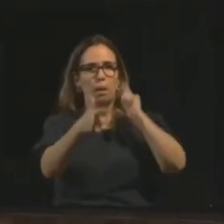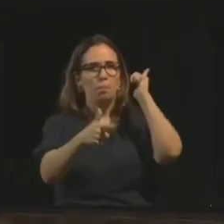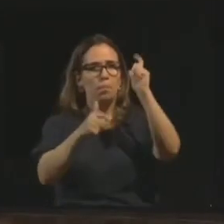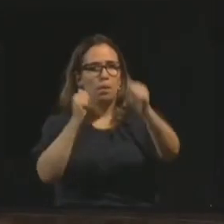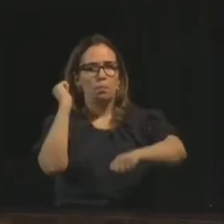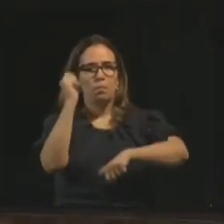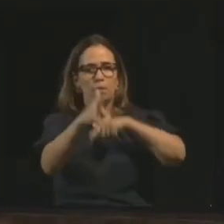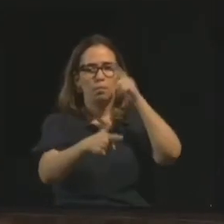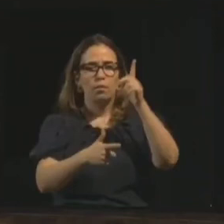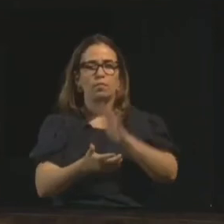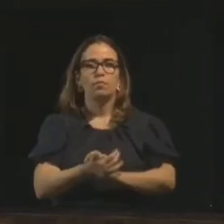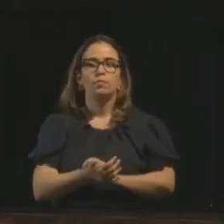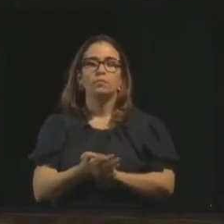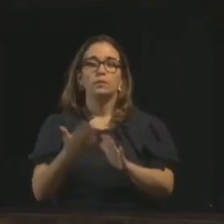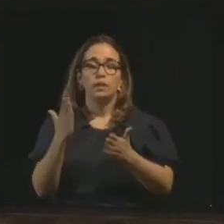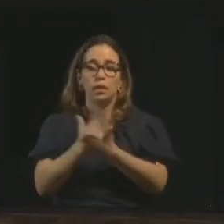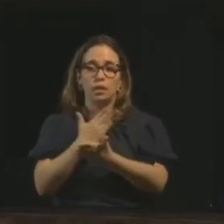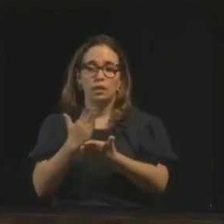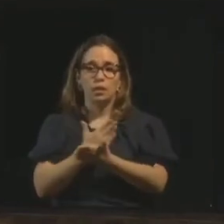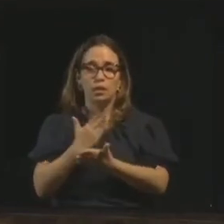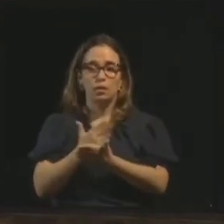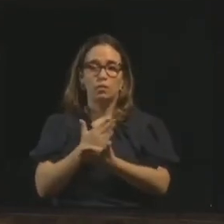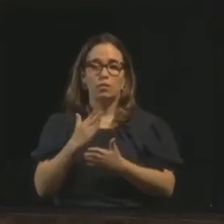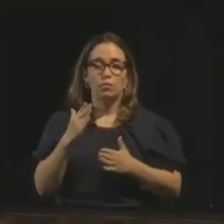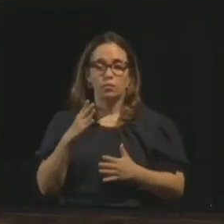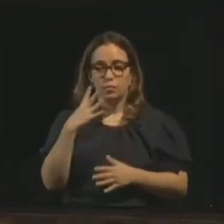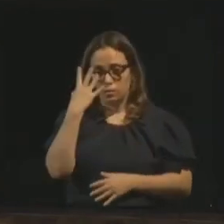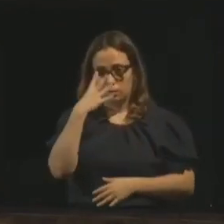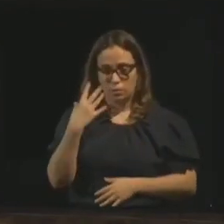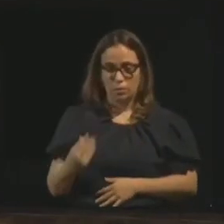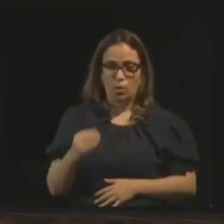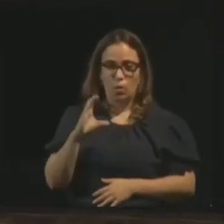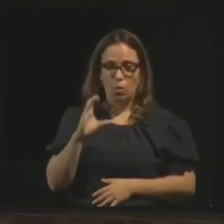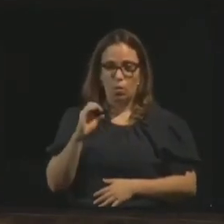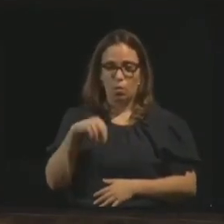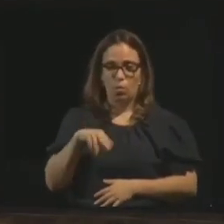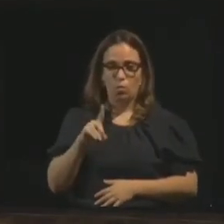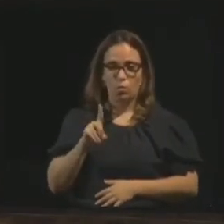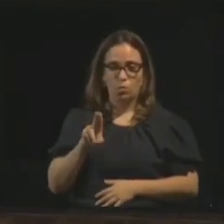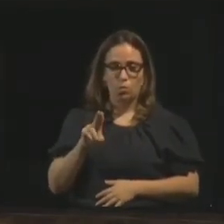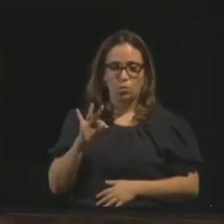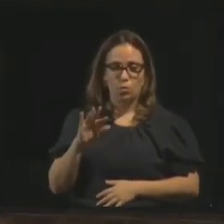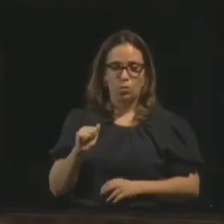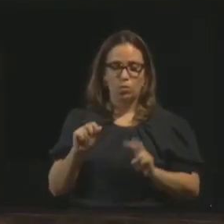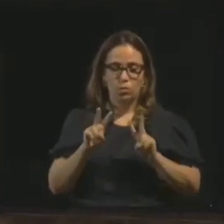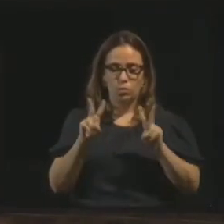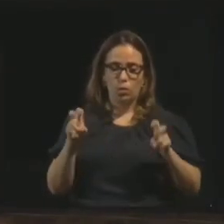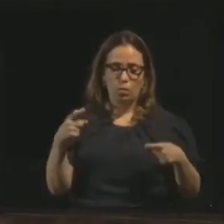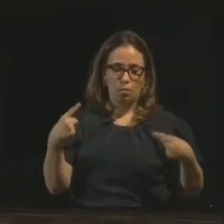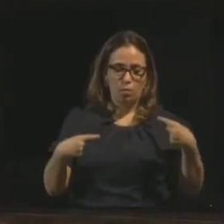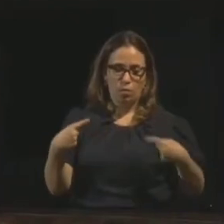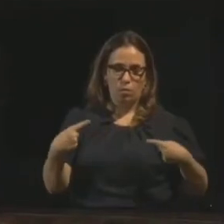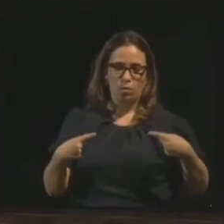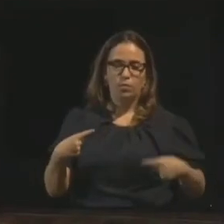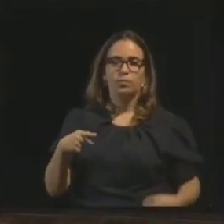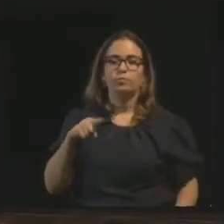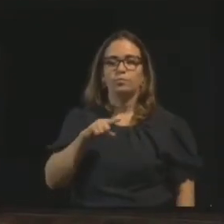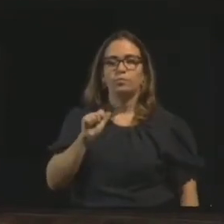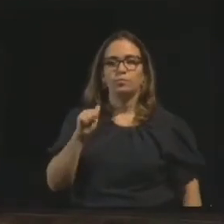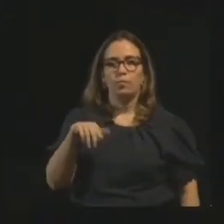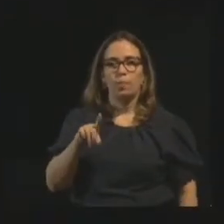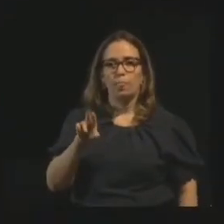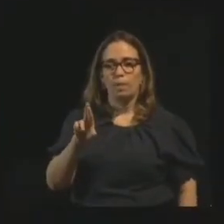Diz-nos o livro Conduta Espírita, falando sobre os embates políticos. André Luiz, pela